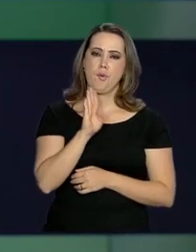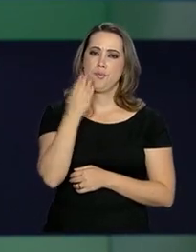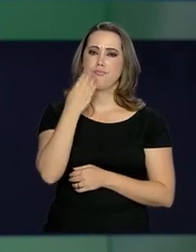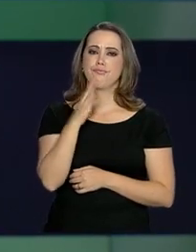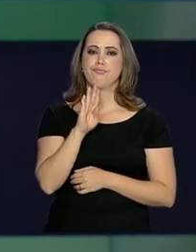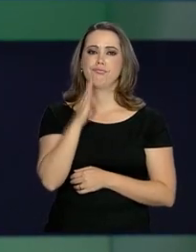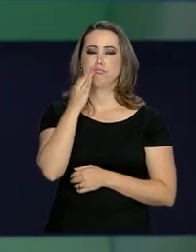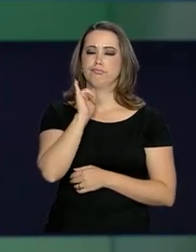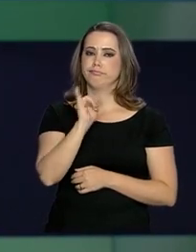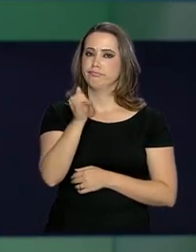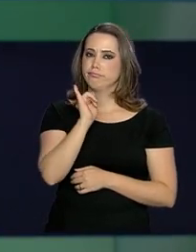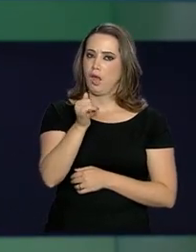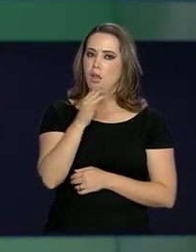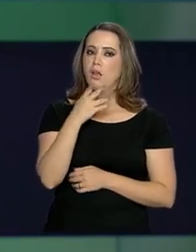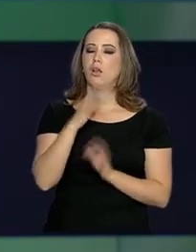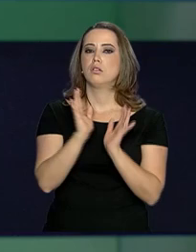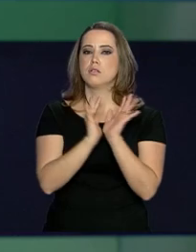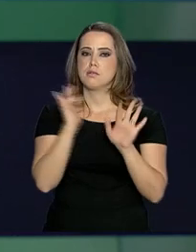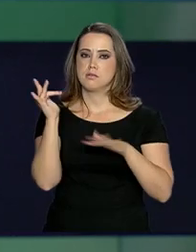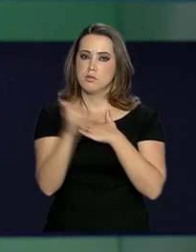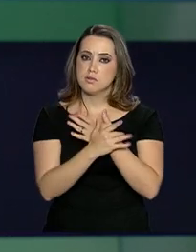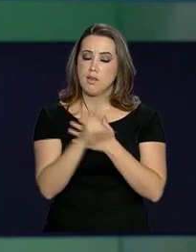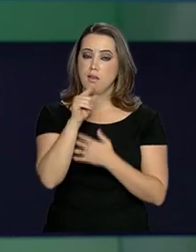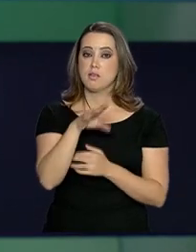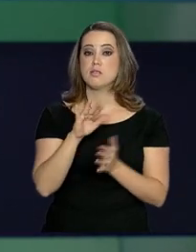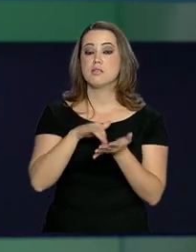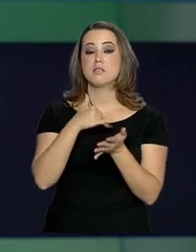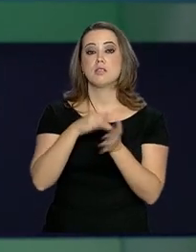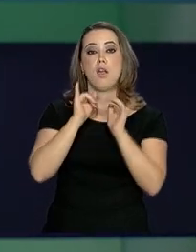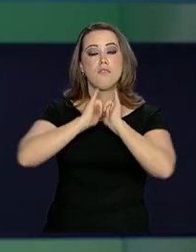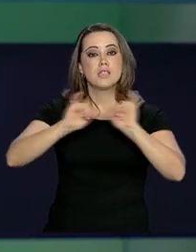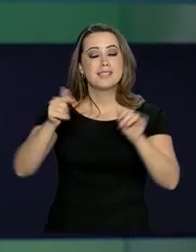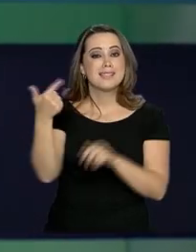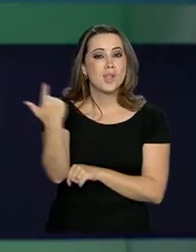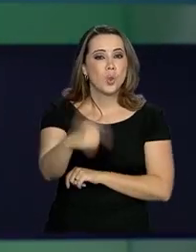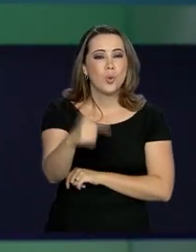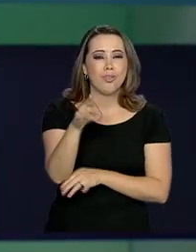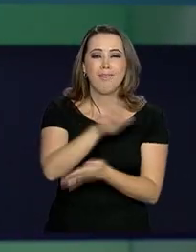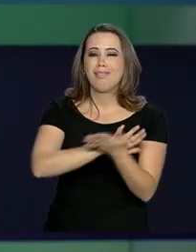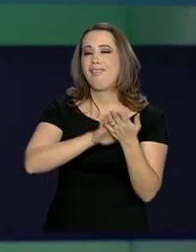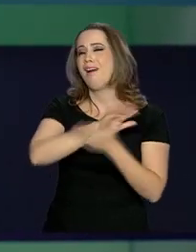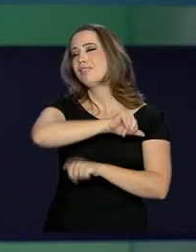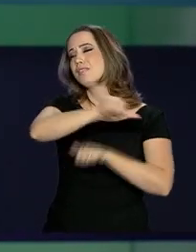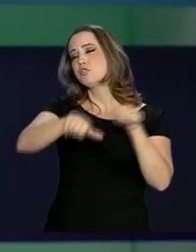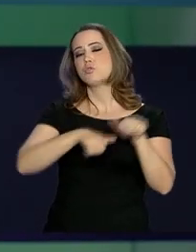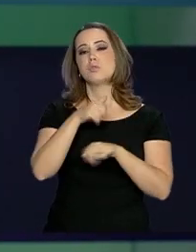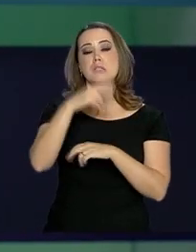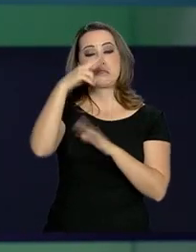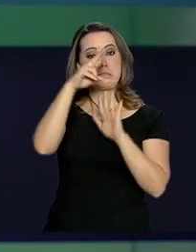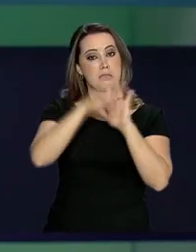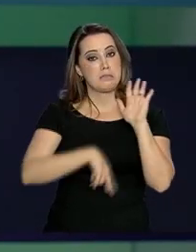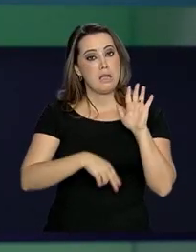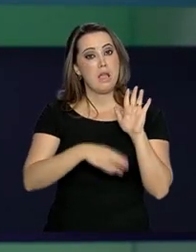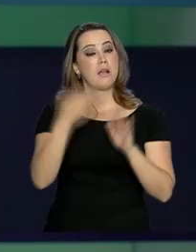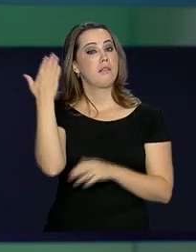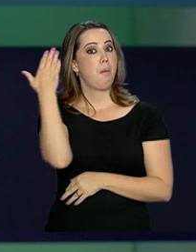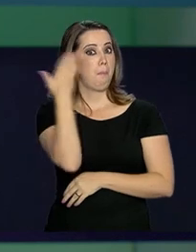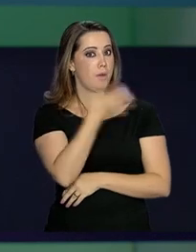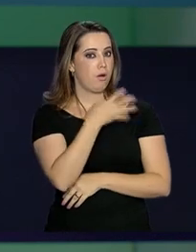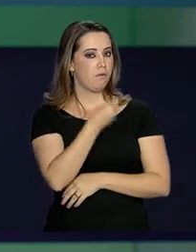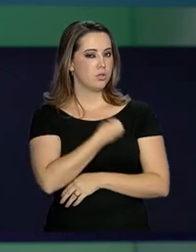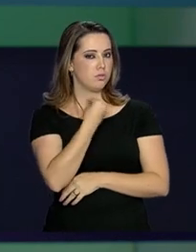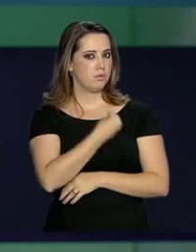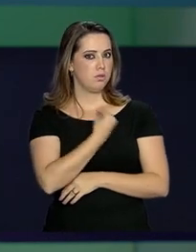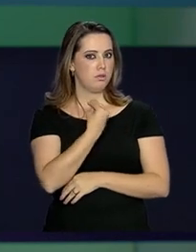divulgado nas redes sociais. A Secretaria informa que não houve alteração nas regras da chamada prova de